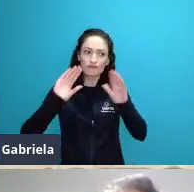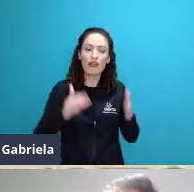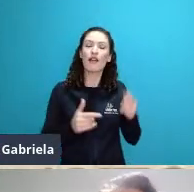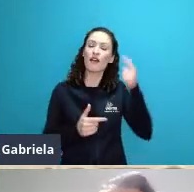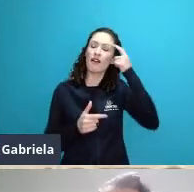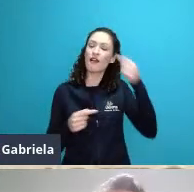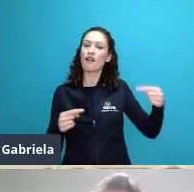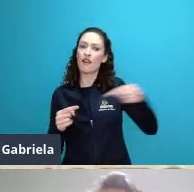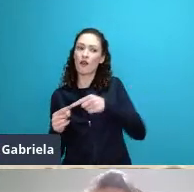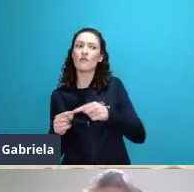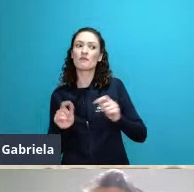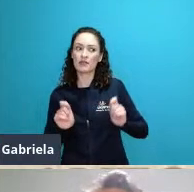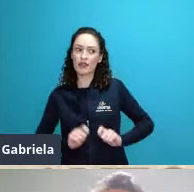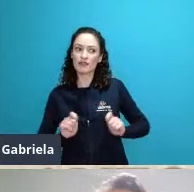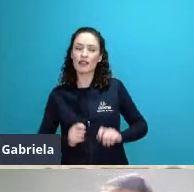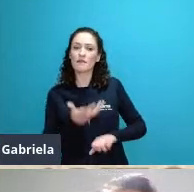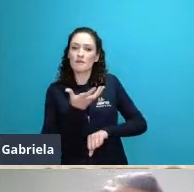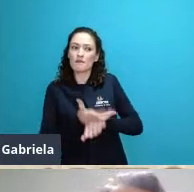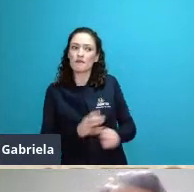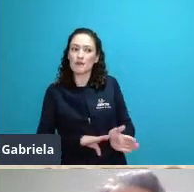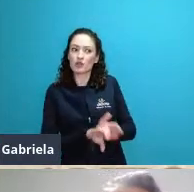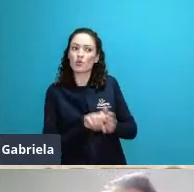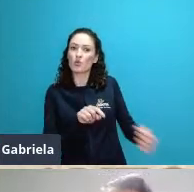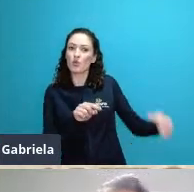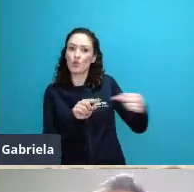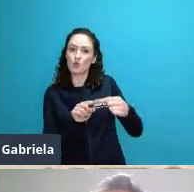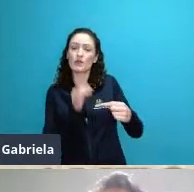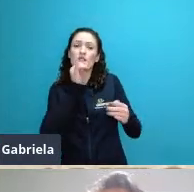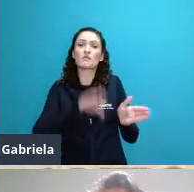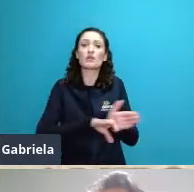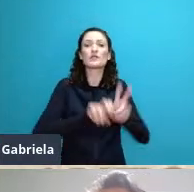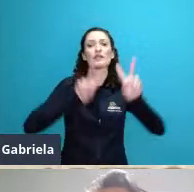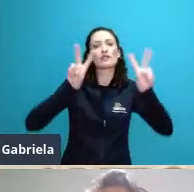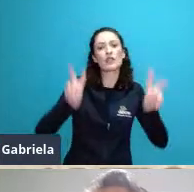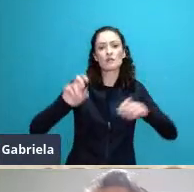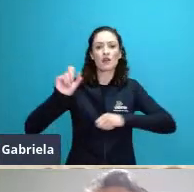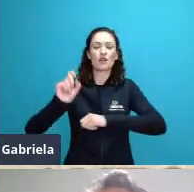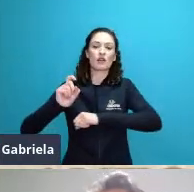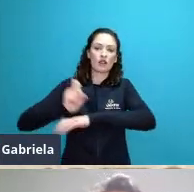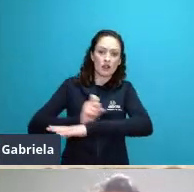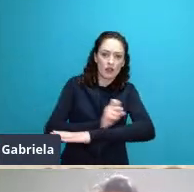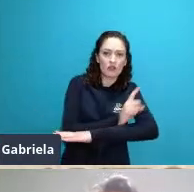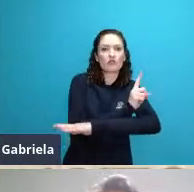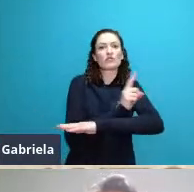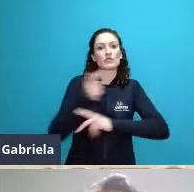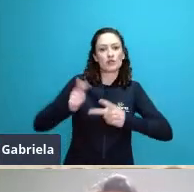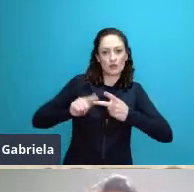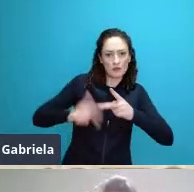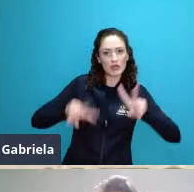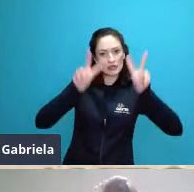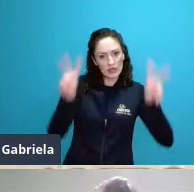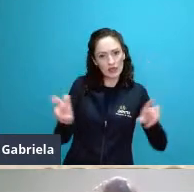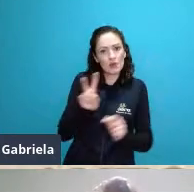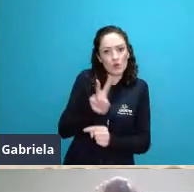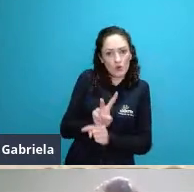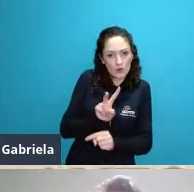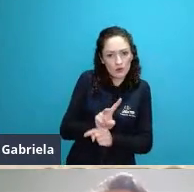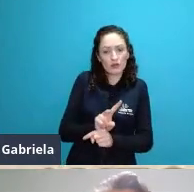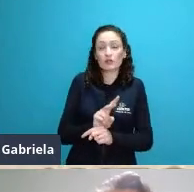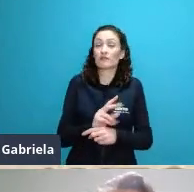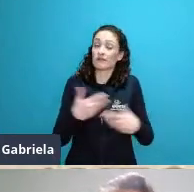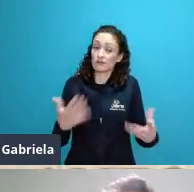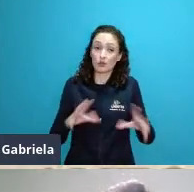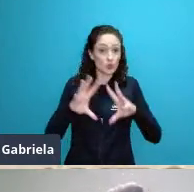disciplinas da biologia como evolução conservação né então foi um livro muito importante é por isso que esse livro marcou